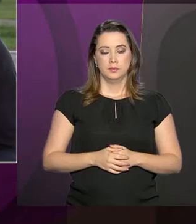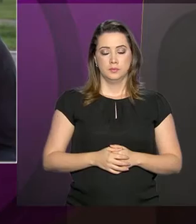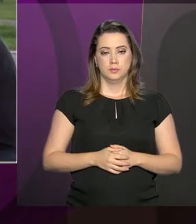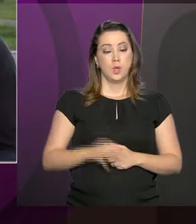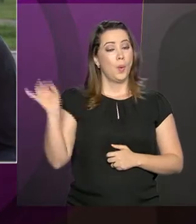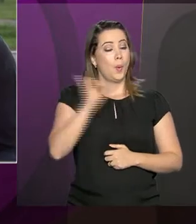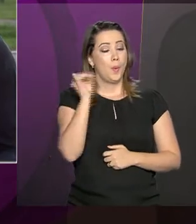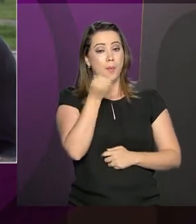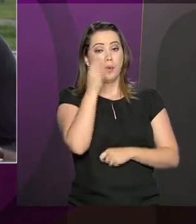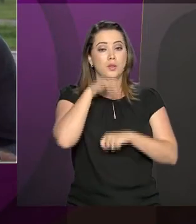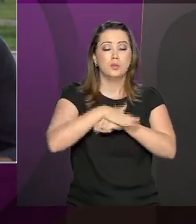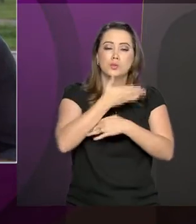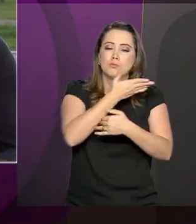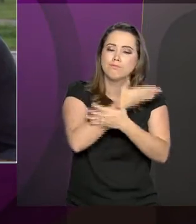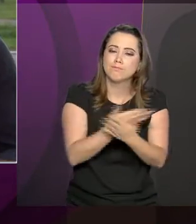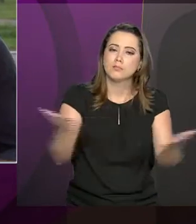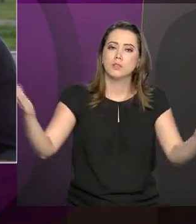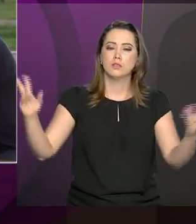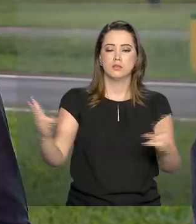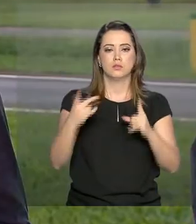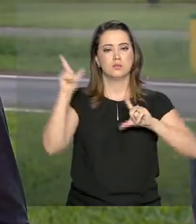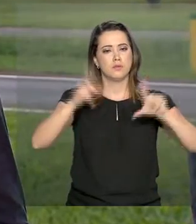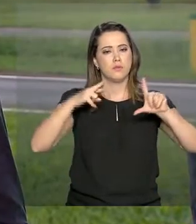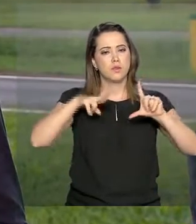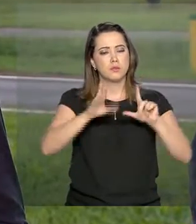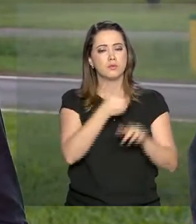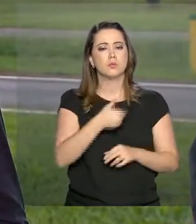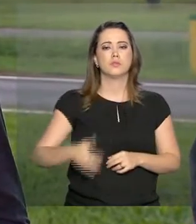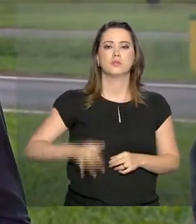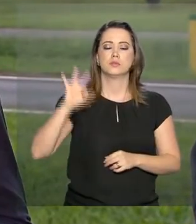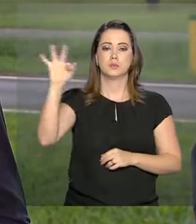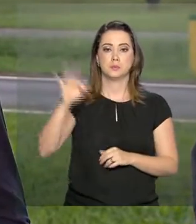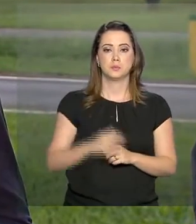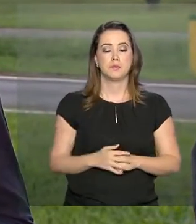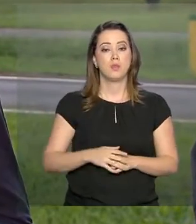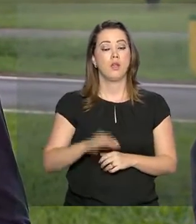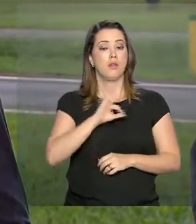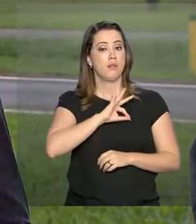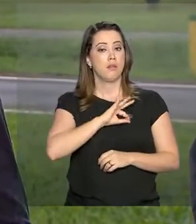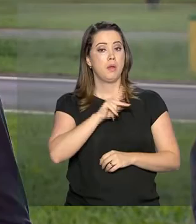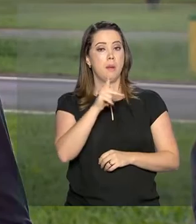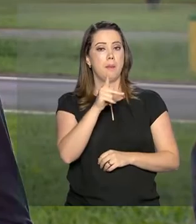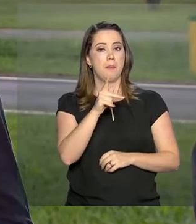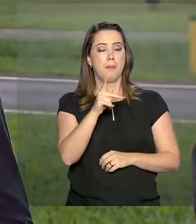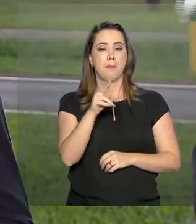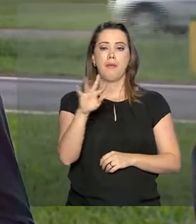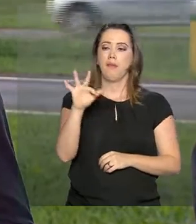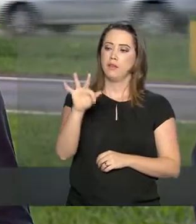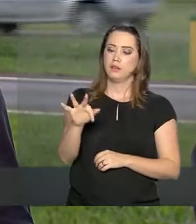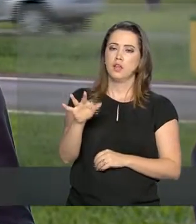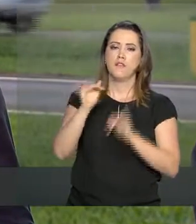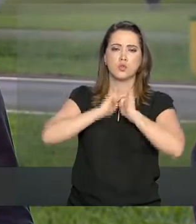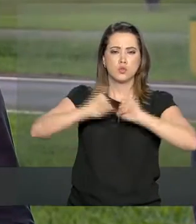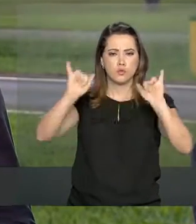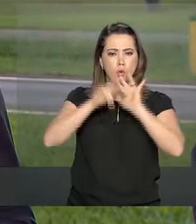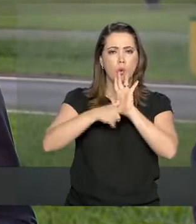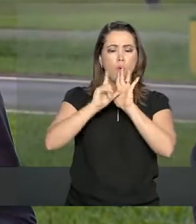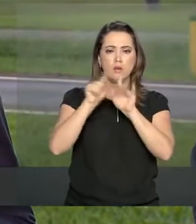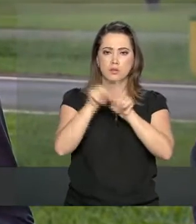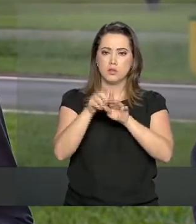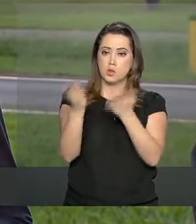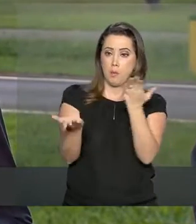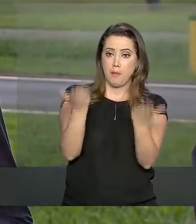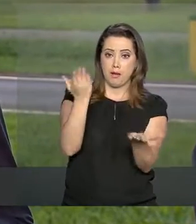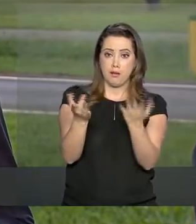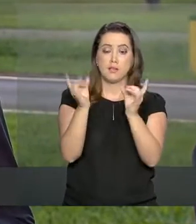Boa noite, Daniele. Boa noite a todos que acompanham a NBR e a TV do Governo Federal. A Polícia Rodoviária Federal divulgou há pouco o balanço da